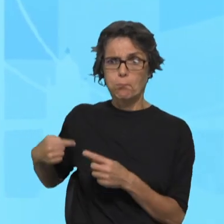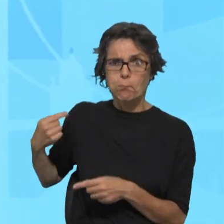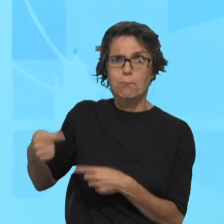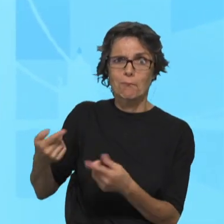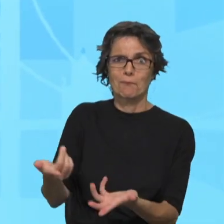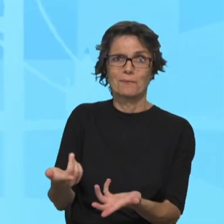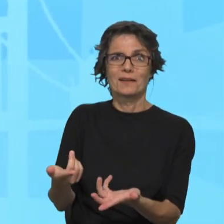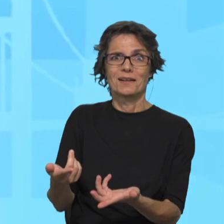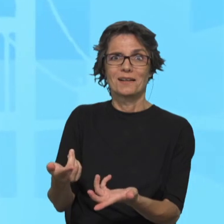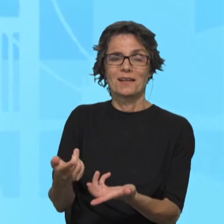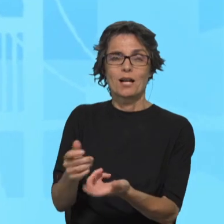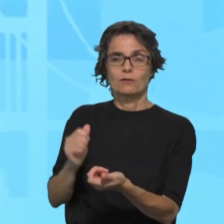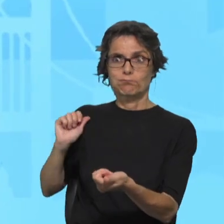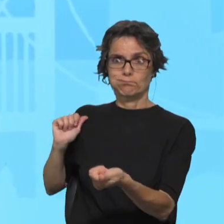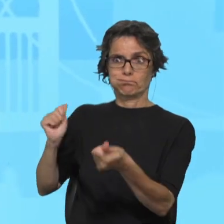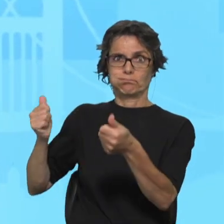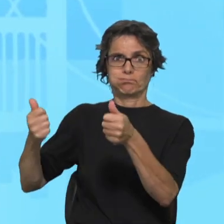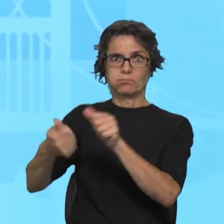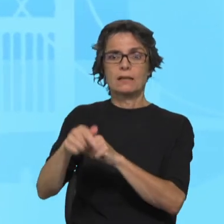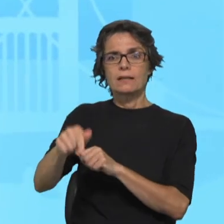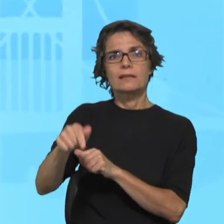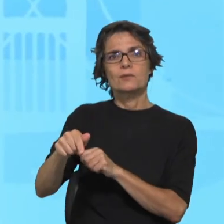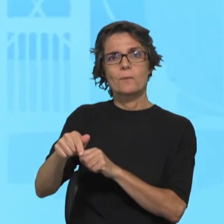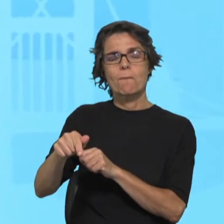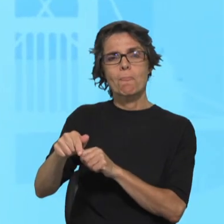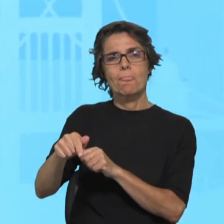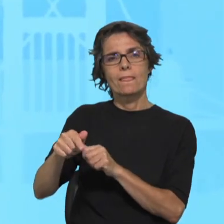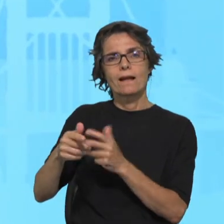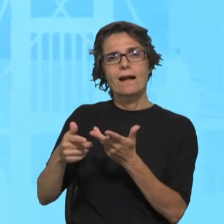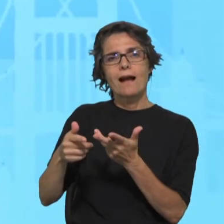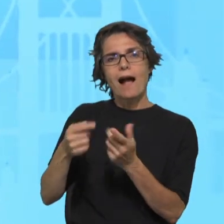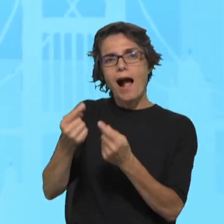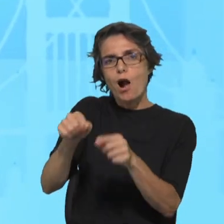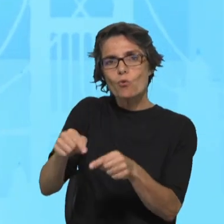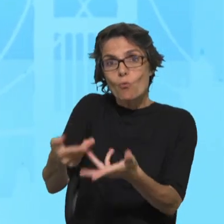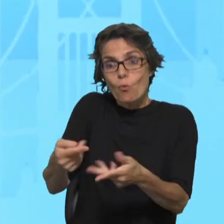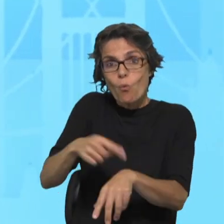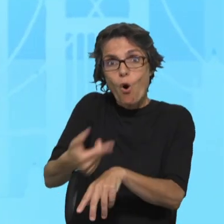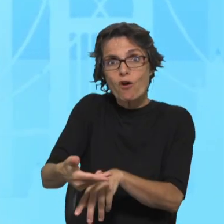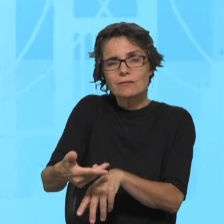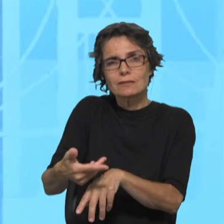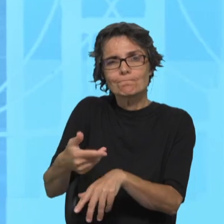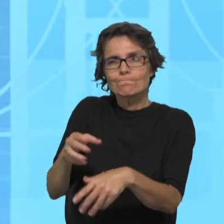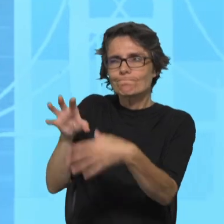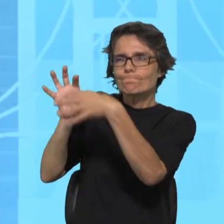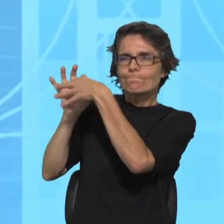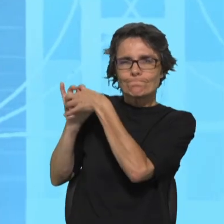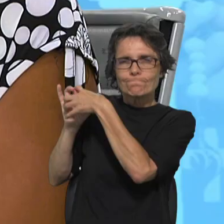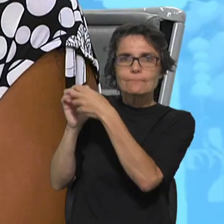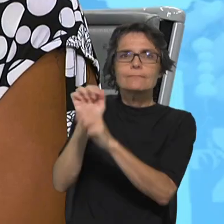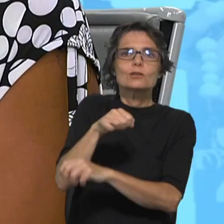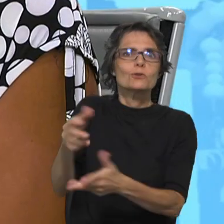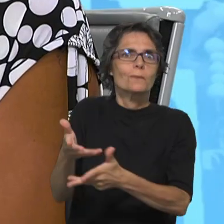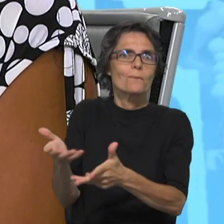há um alimentar, há quem fique ligado à comunidade, há uma dispersão de como é que se vive.